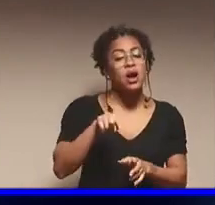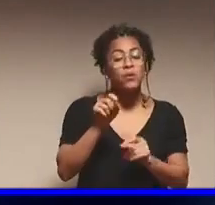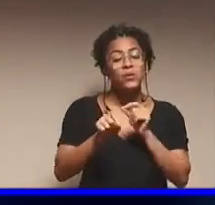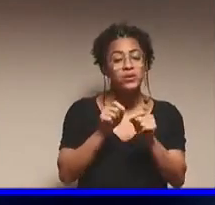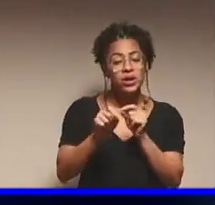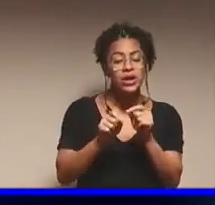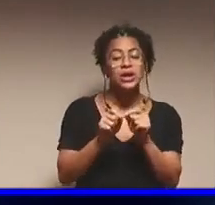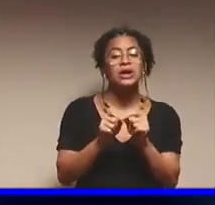consultiva.